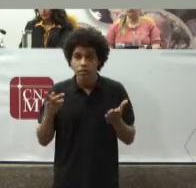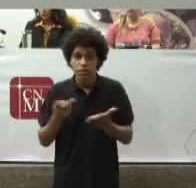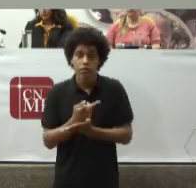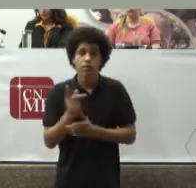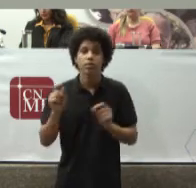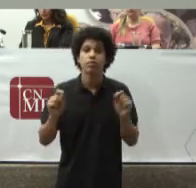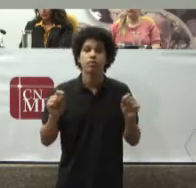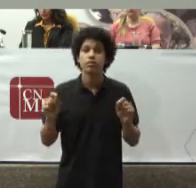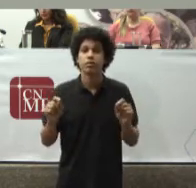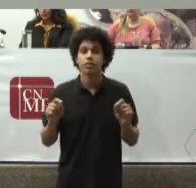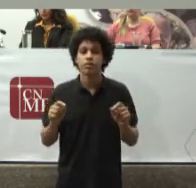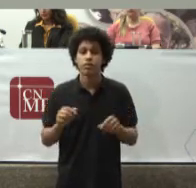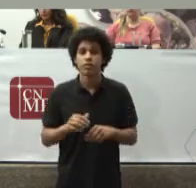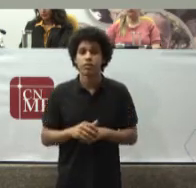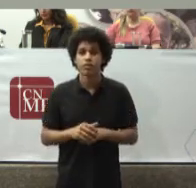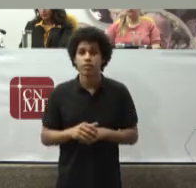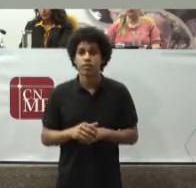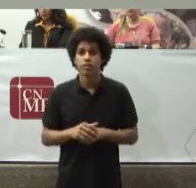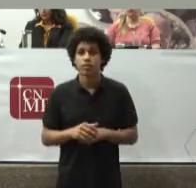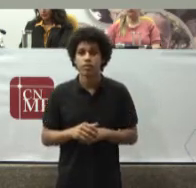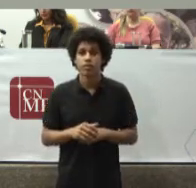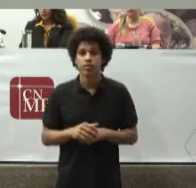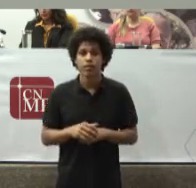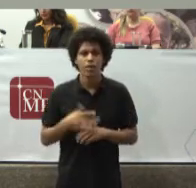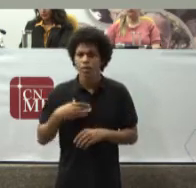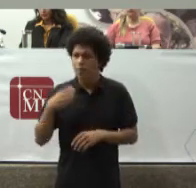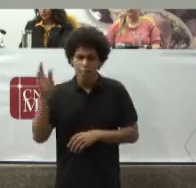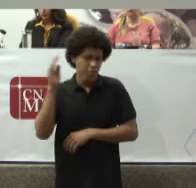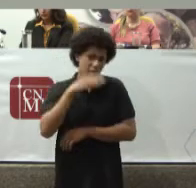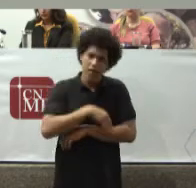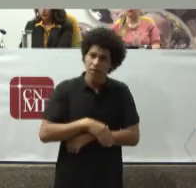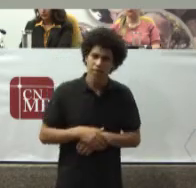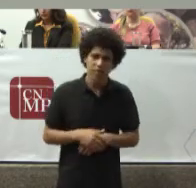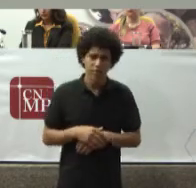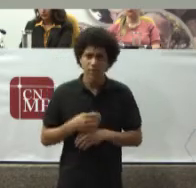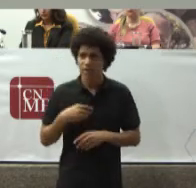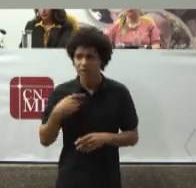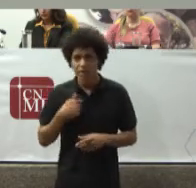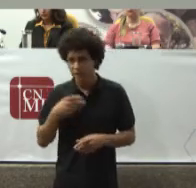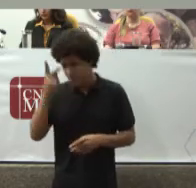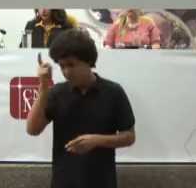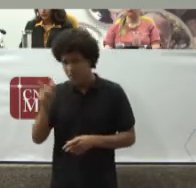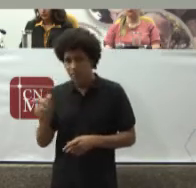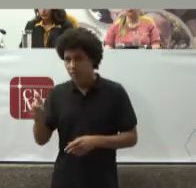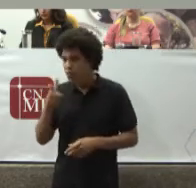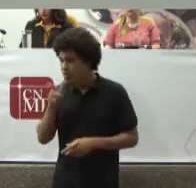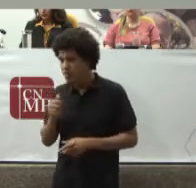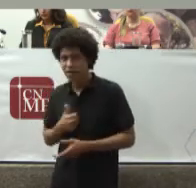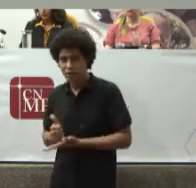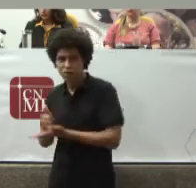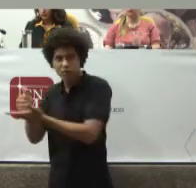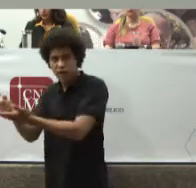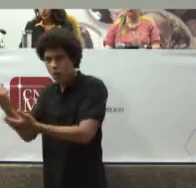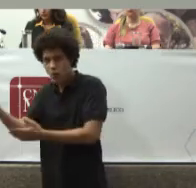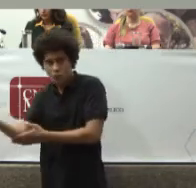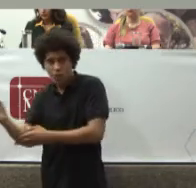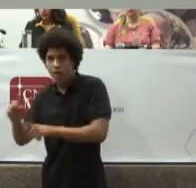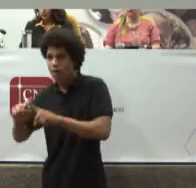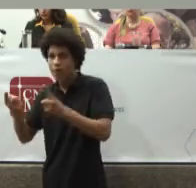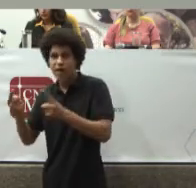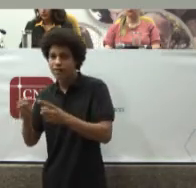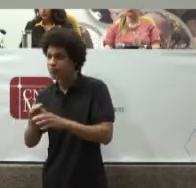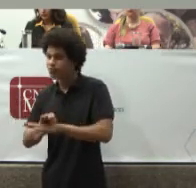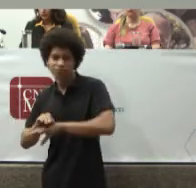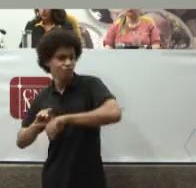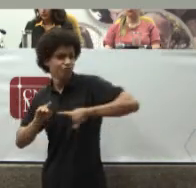Um efeito Maléfico Que é Atender A alguns Mas inibir A cobertura